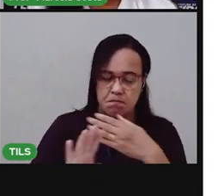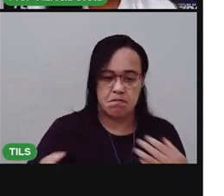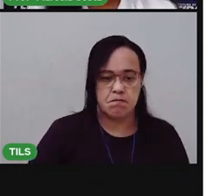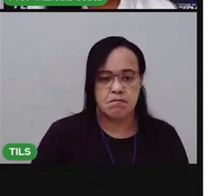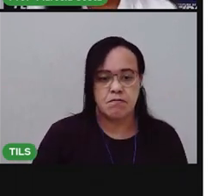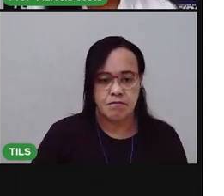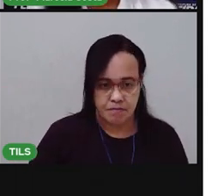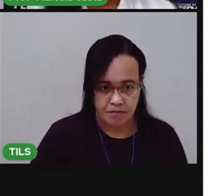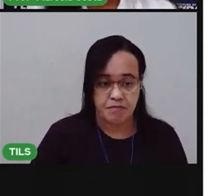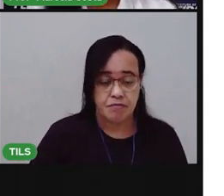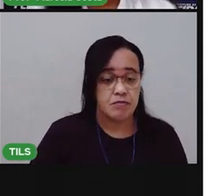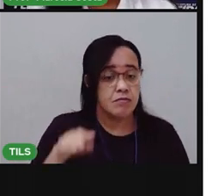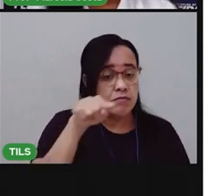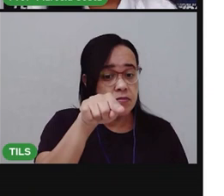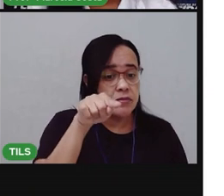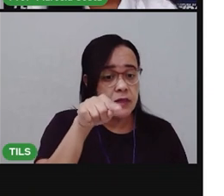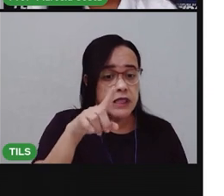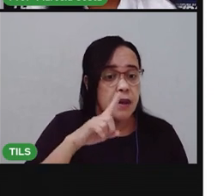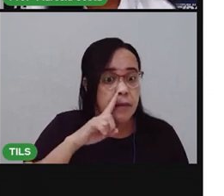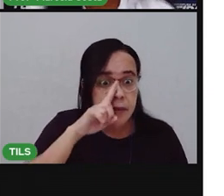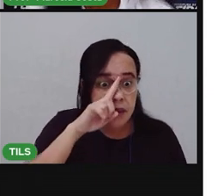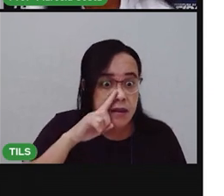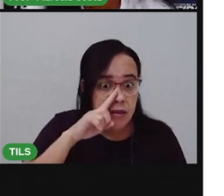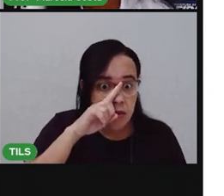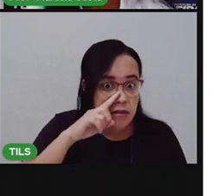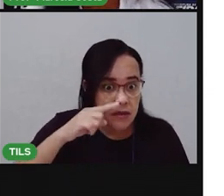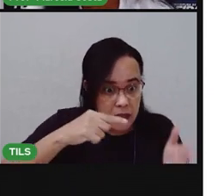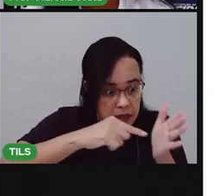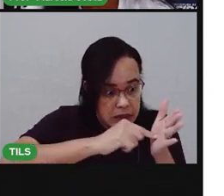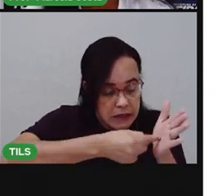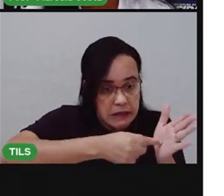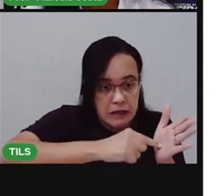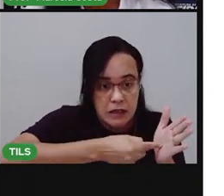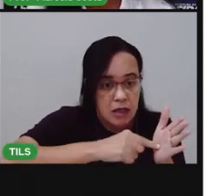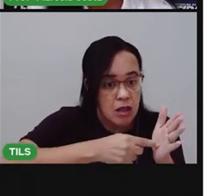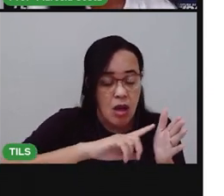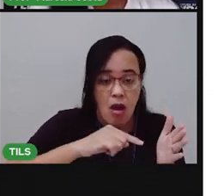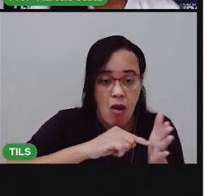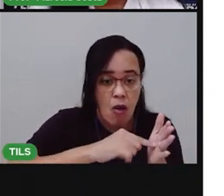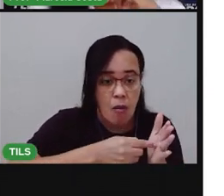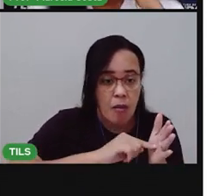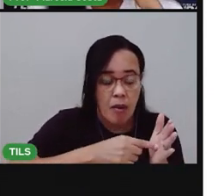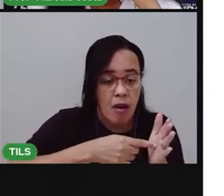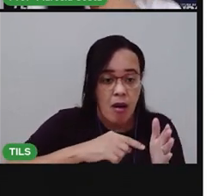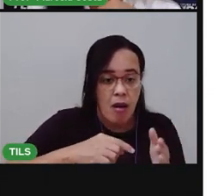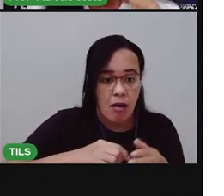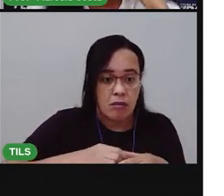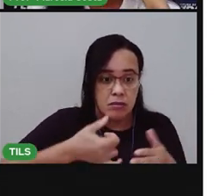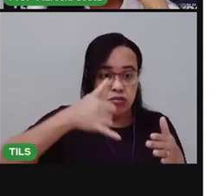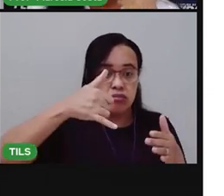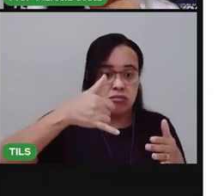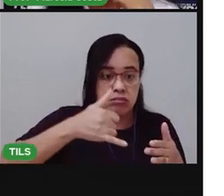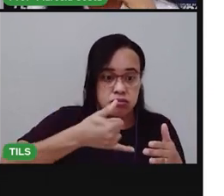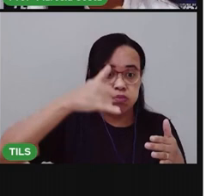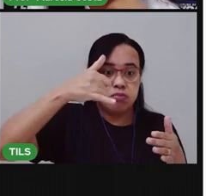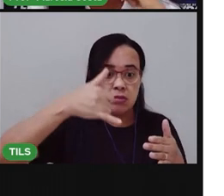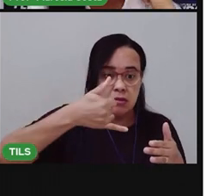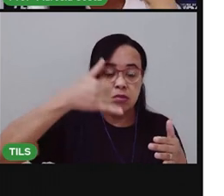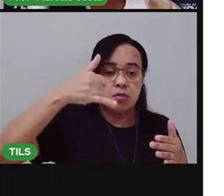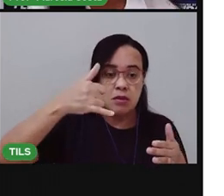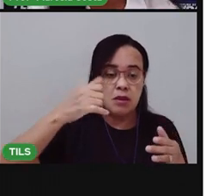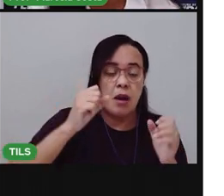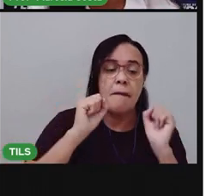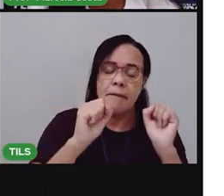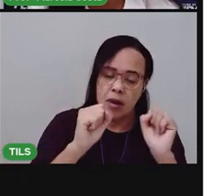Mexer em tomadas. Crianças não podem fazer isso. Porque podem correr o